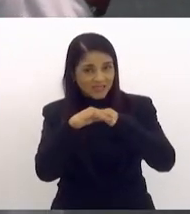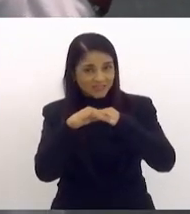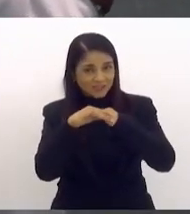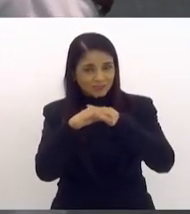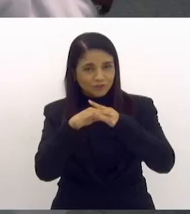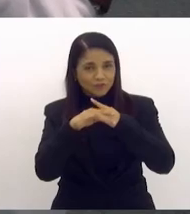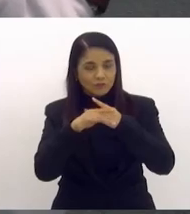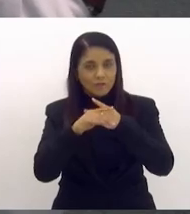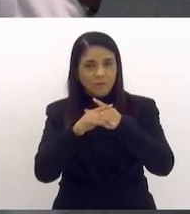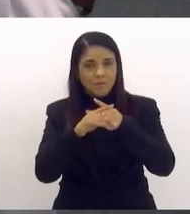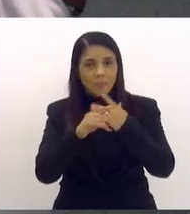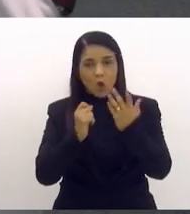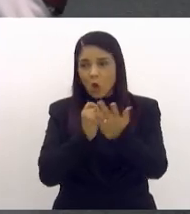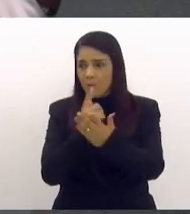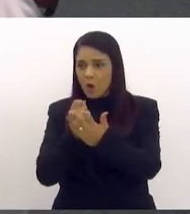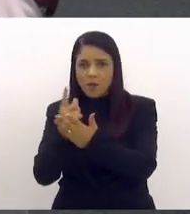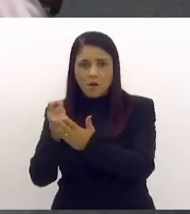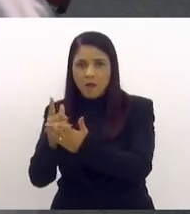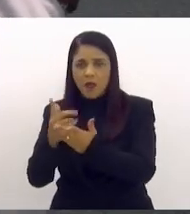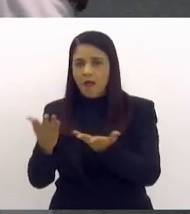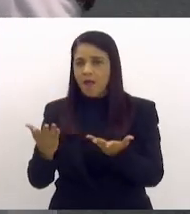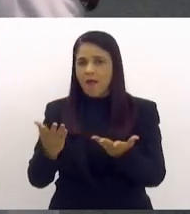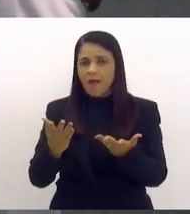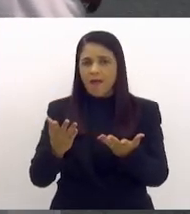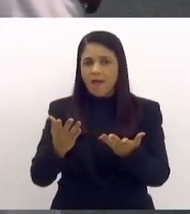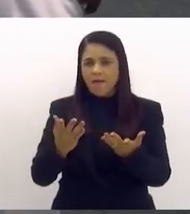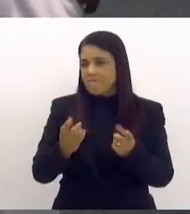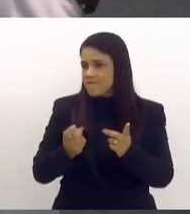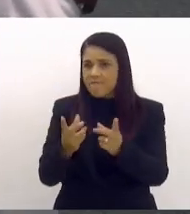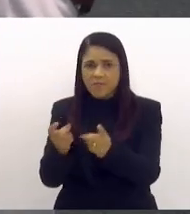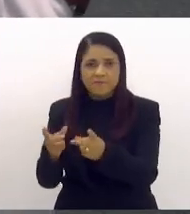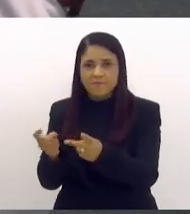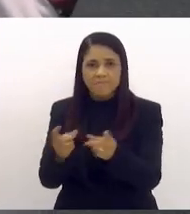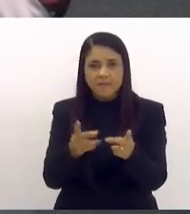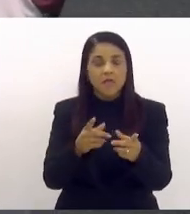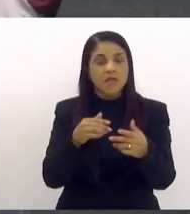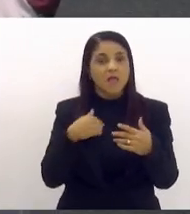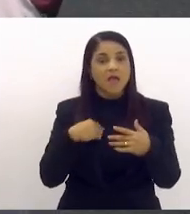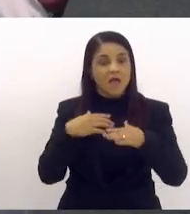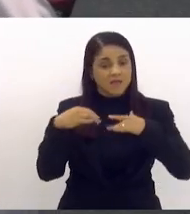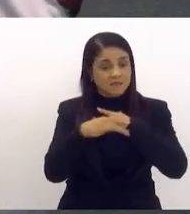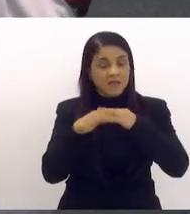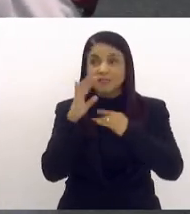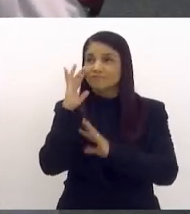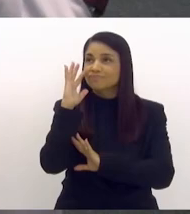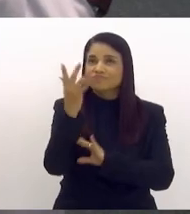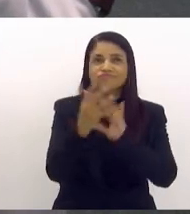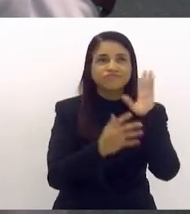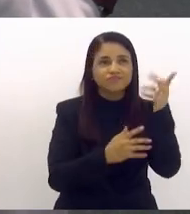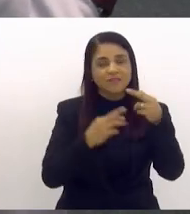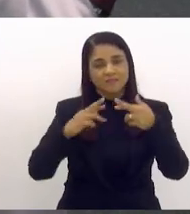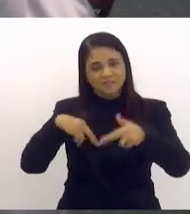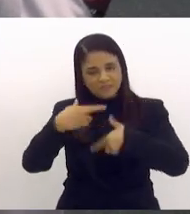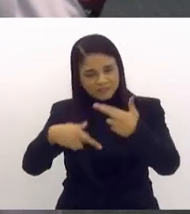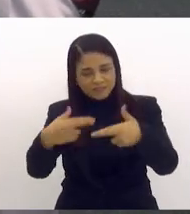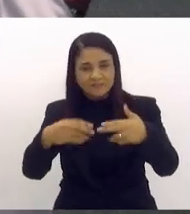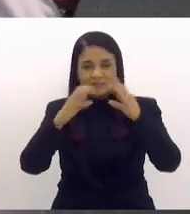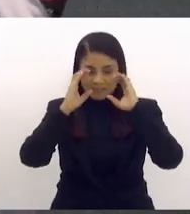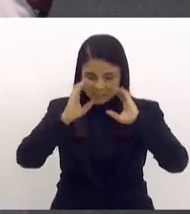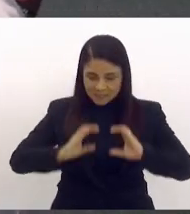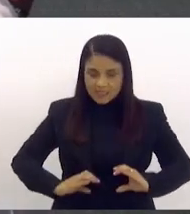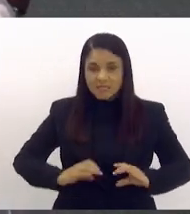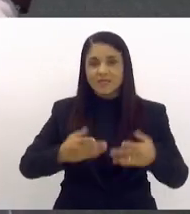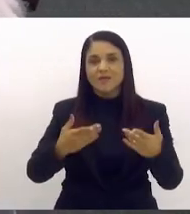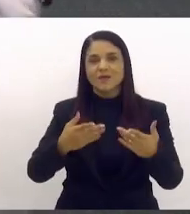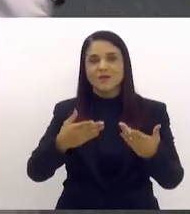especulação imobiliária, do concreto, é a cidade do verde, do cidadão, da reciclagem, do respeito às